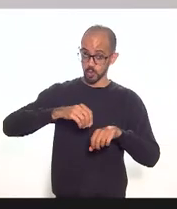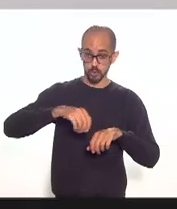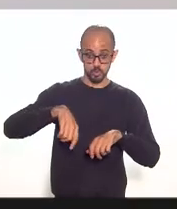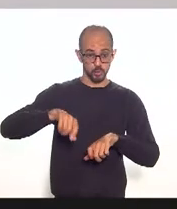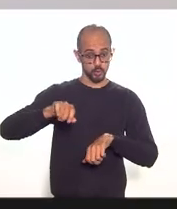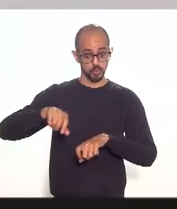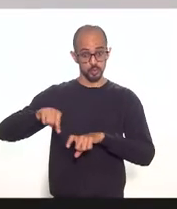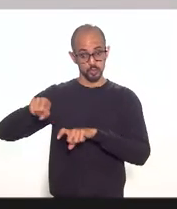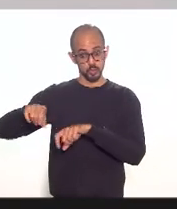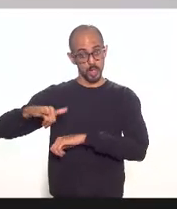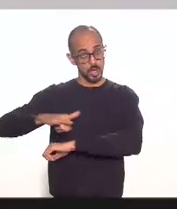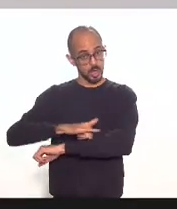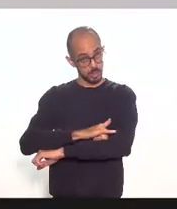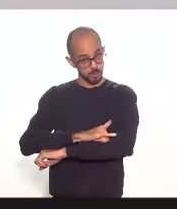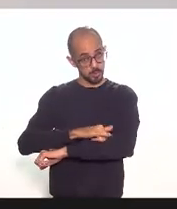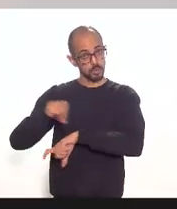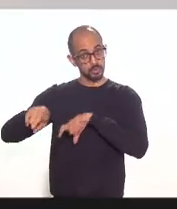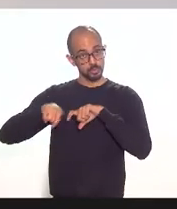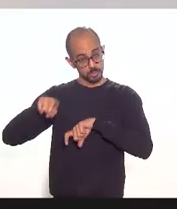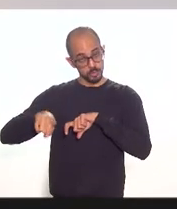estariam abarcados desde que